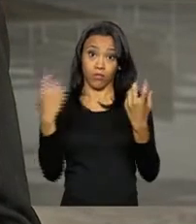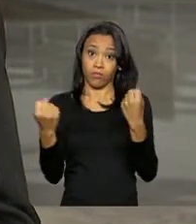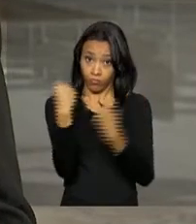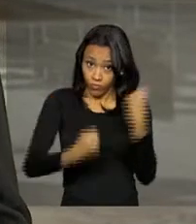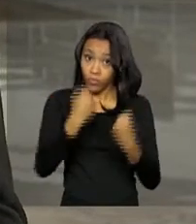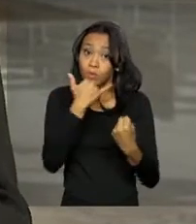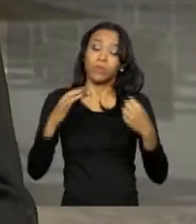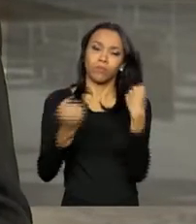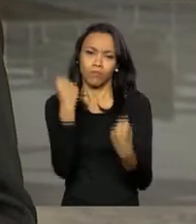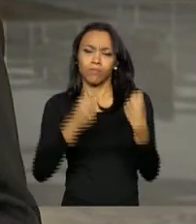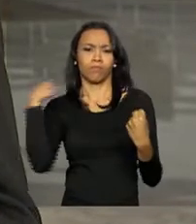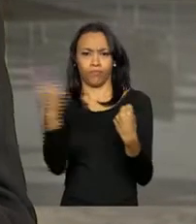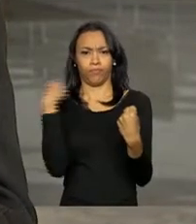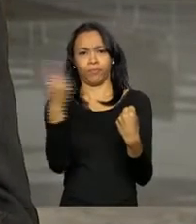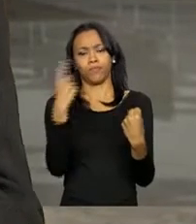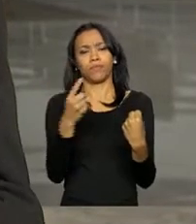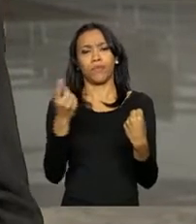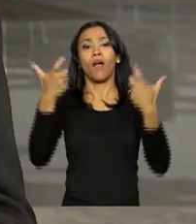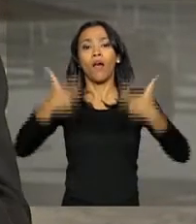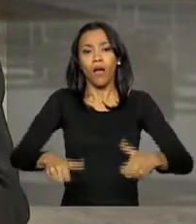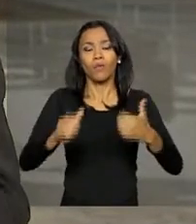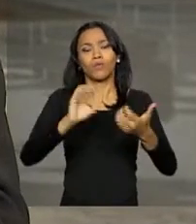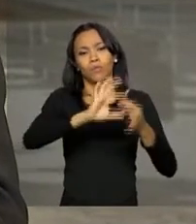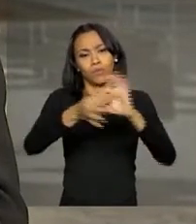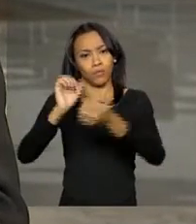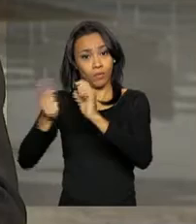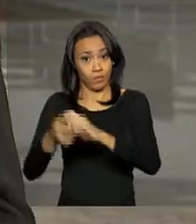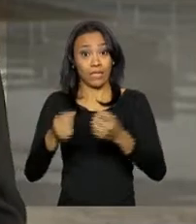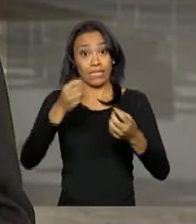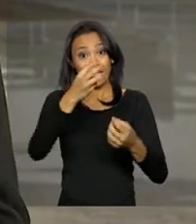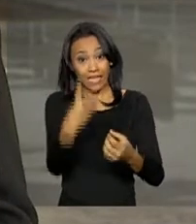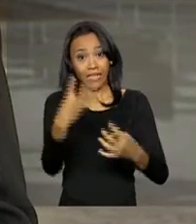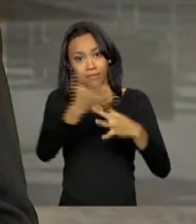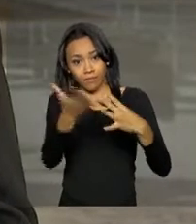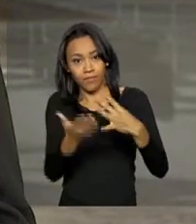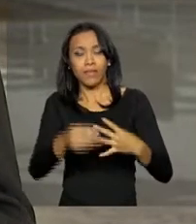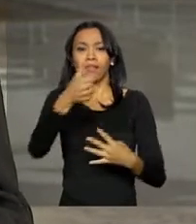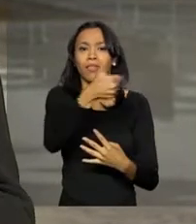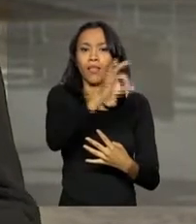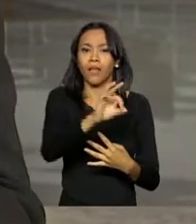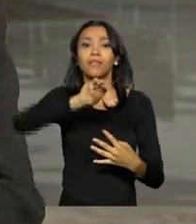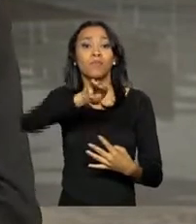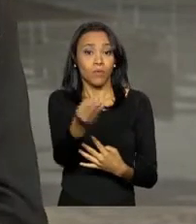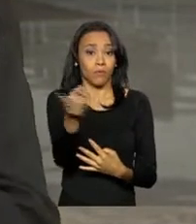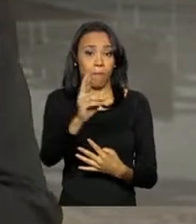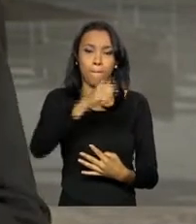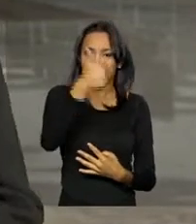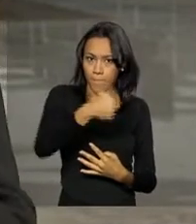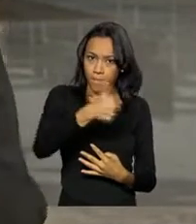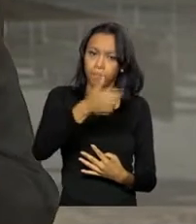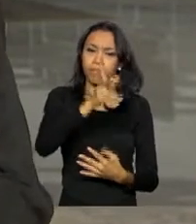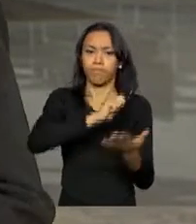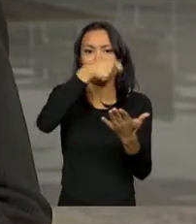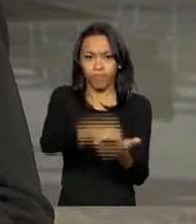Paralímpicos no Rio de Janeiro, este ano vão ser transferidos em três parcelas de 10 milhões de reais cada. A primeira parcela já